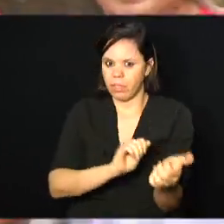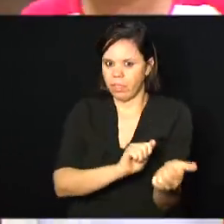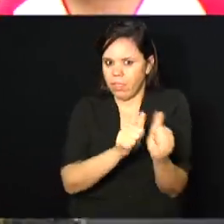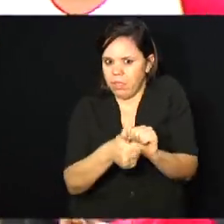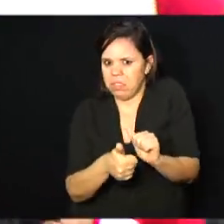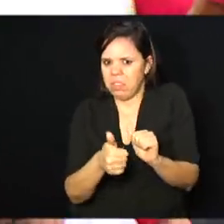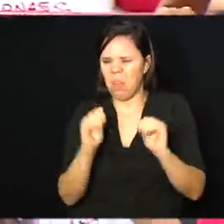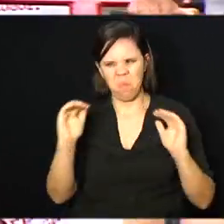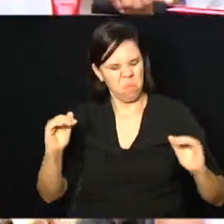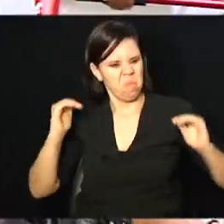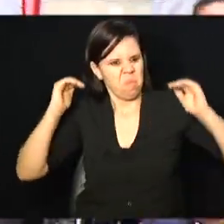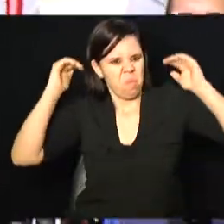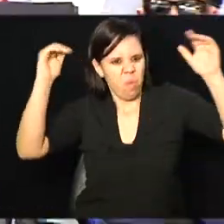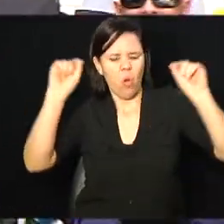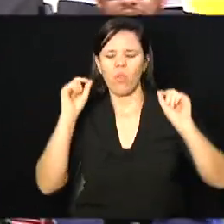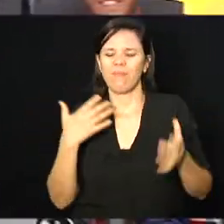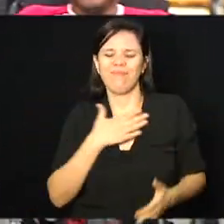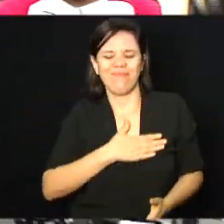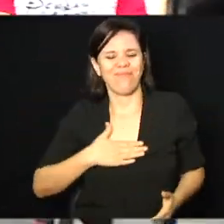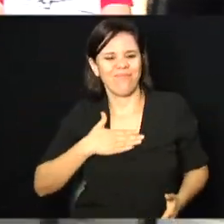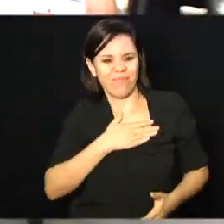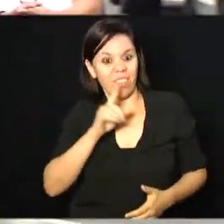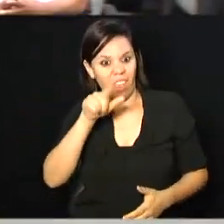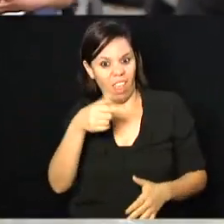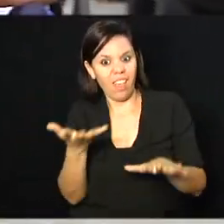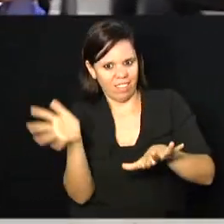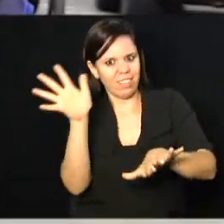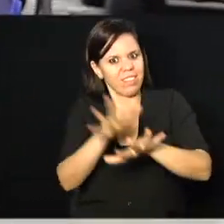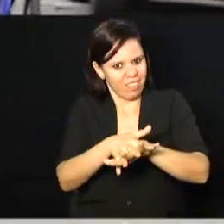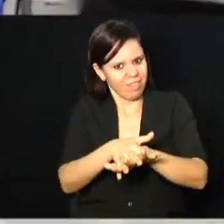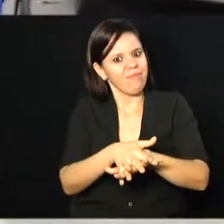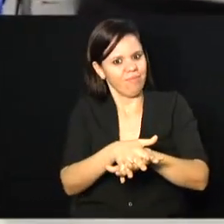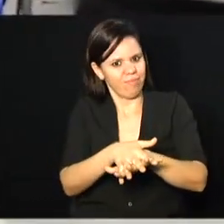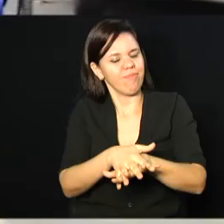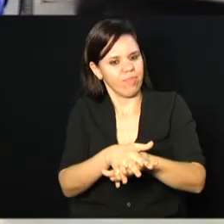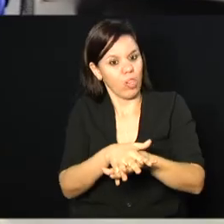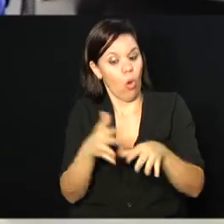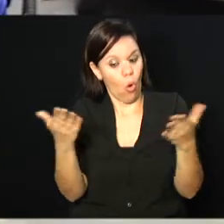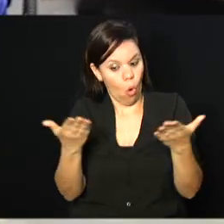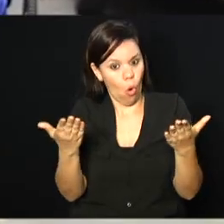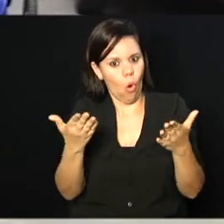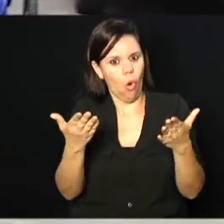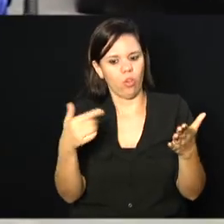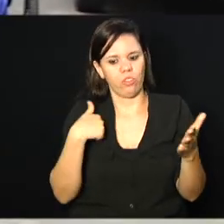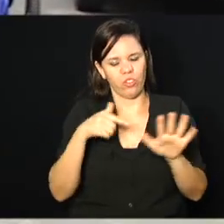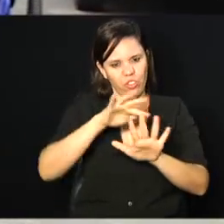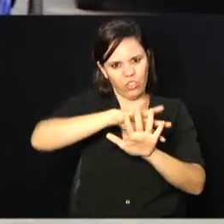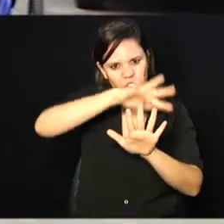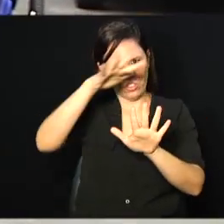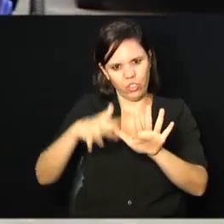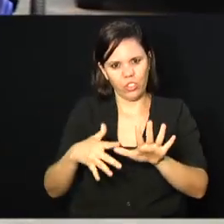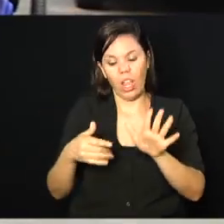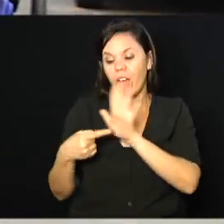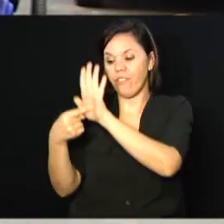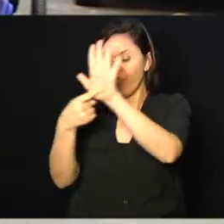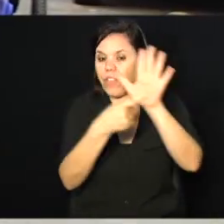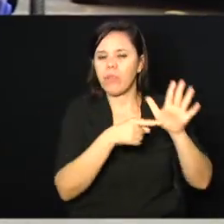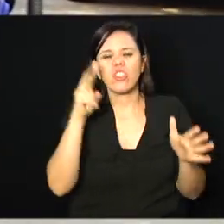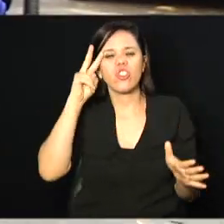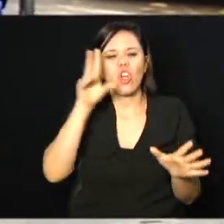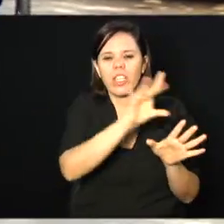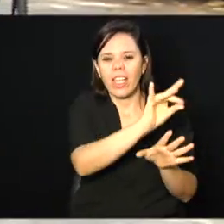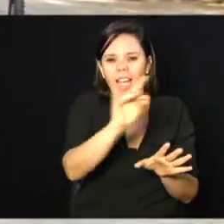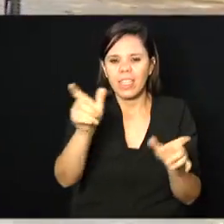mais que bem-estar, é inclusão também. Por isso, hoje o Mãos Solidárias vai mostrar a história dessa turma aqui,